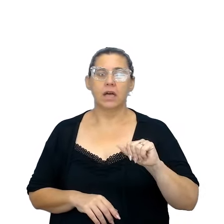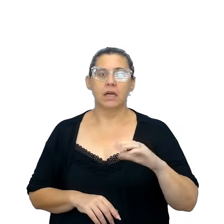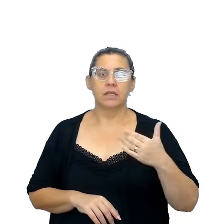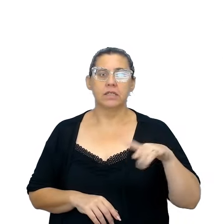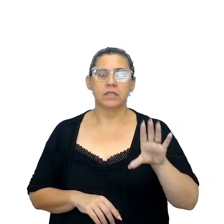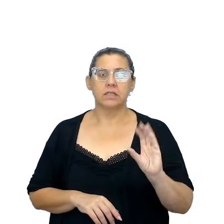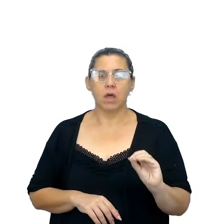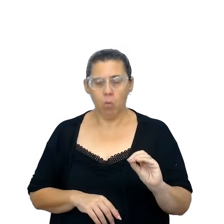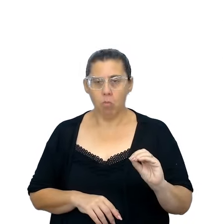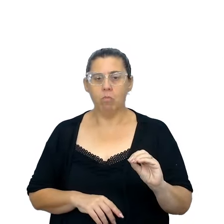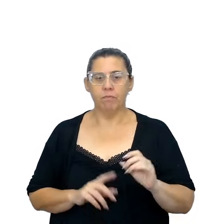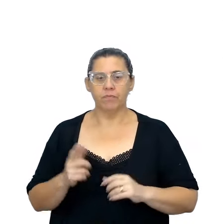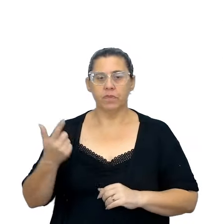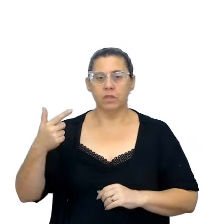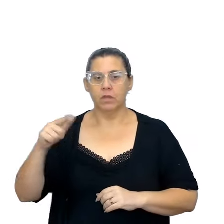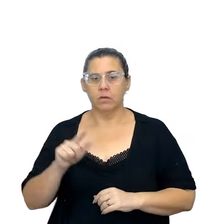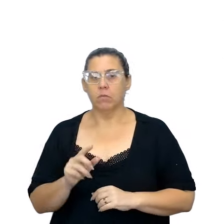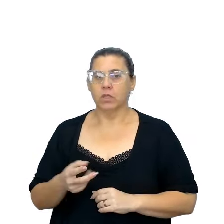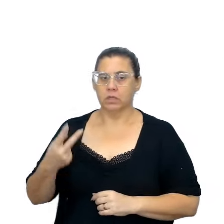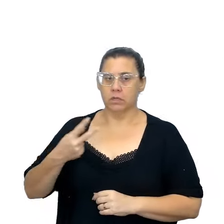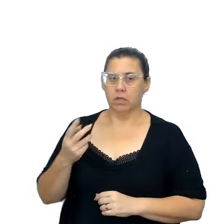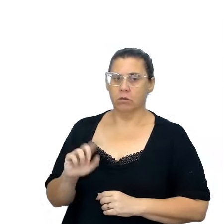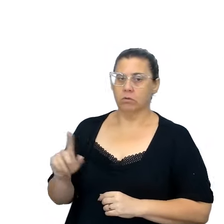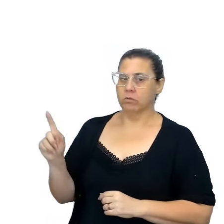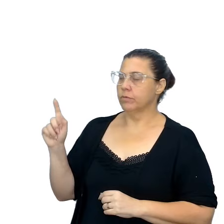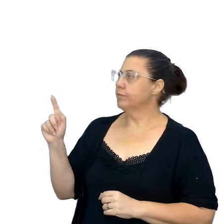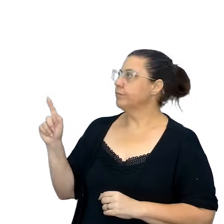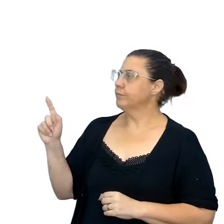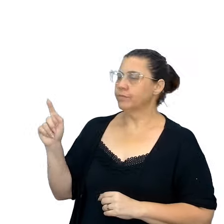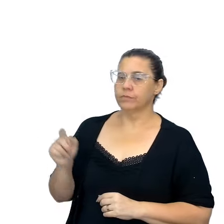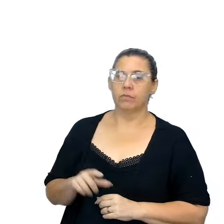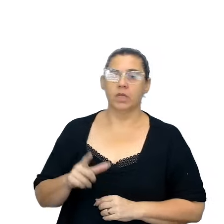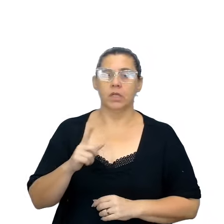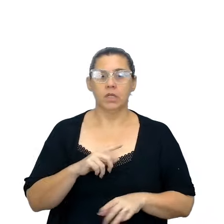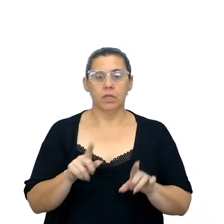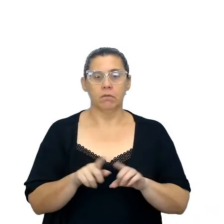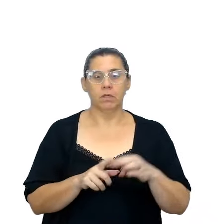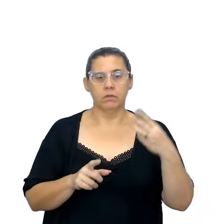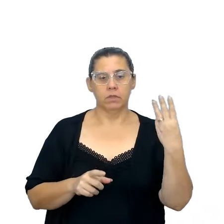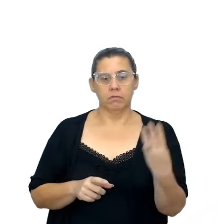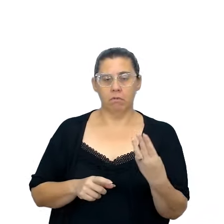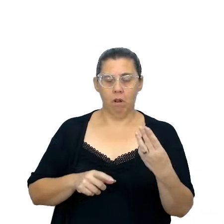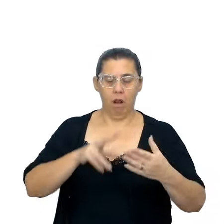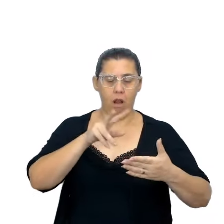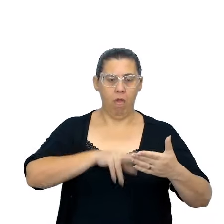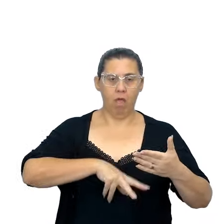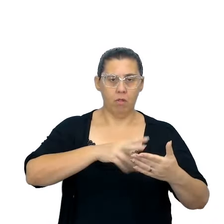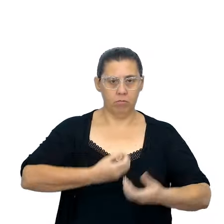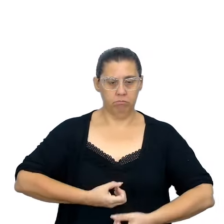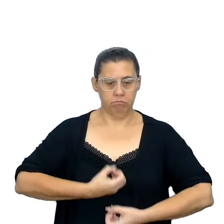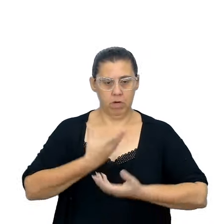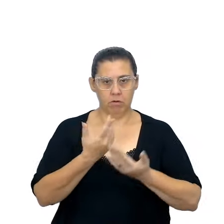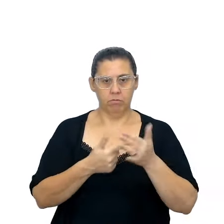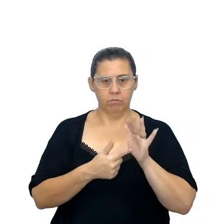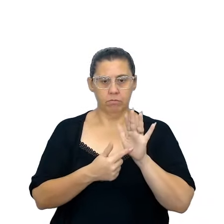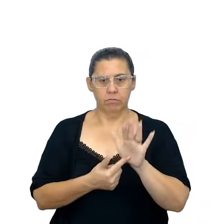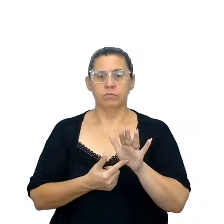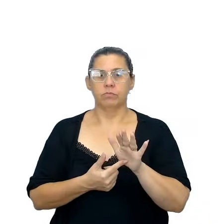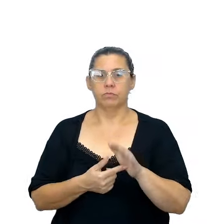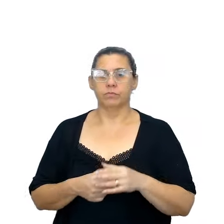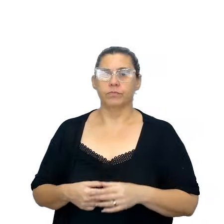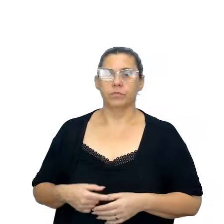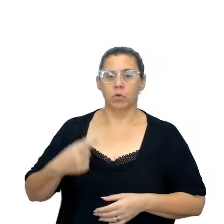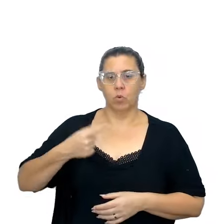autopsicografia, né, do Fernando Pessoa, temos leituras expressivas, que é uma parte dividida em duas